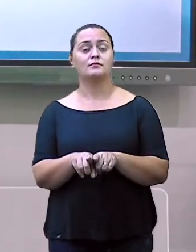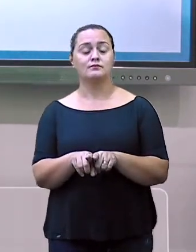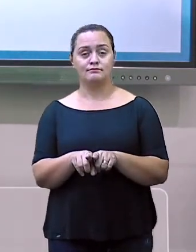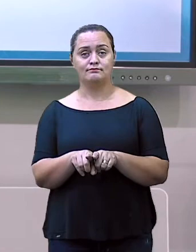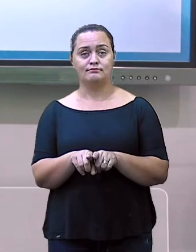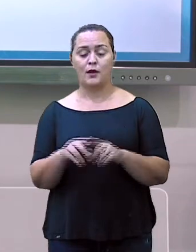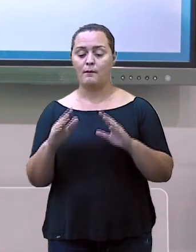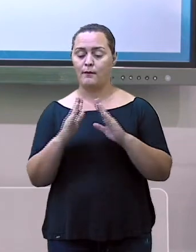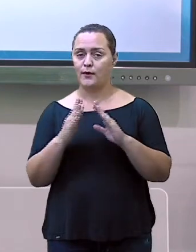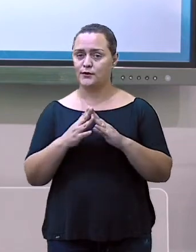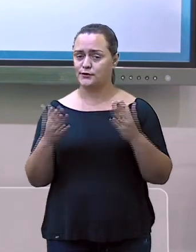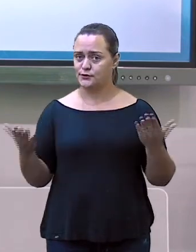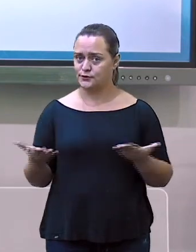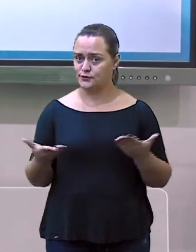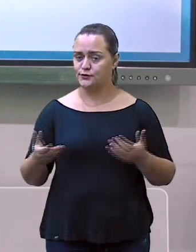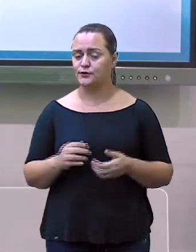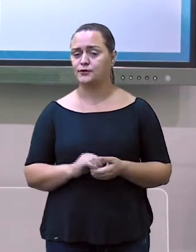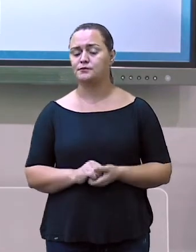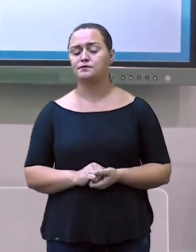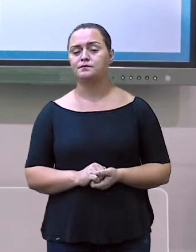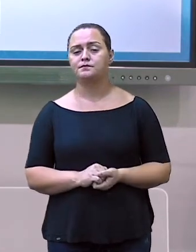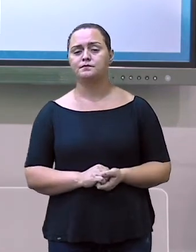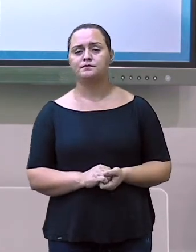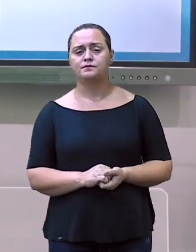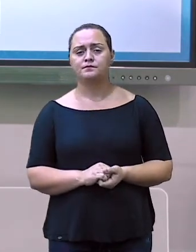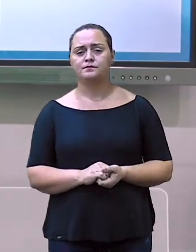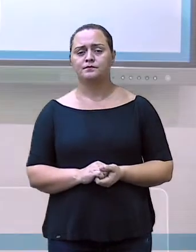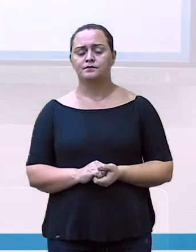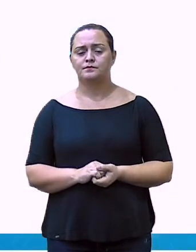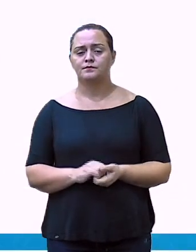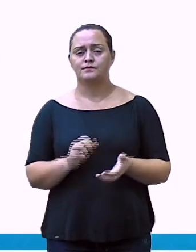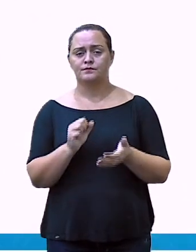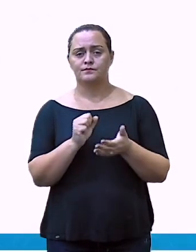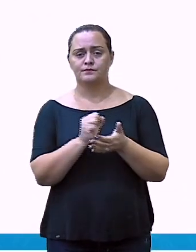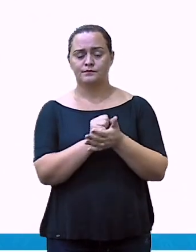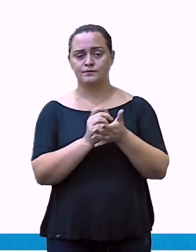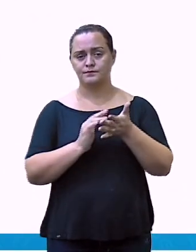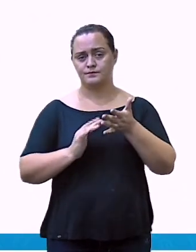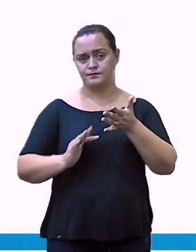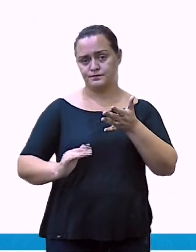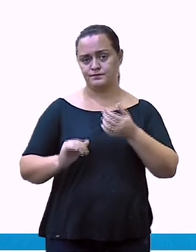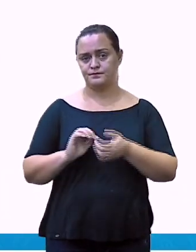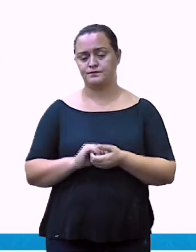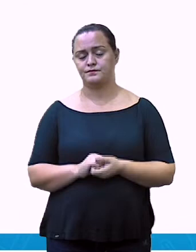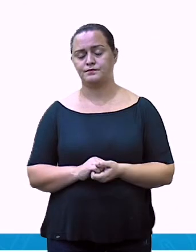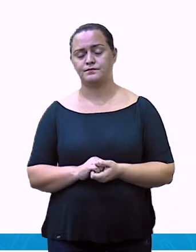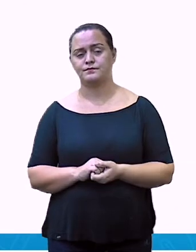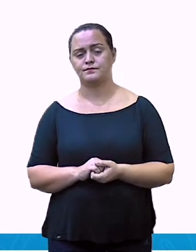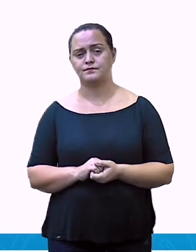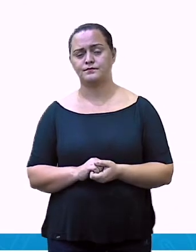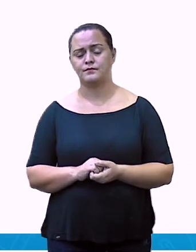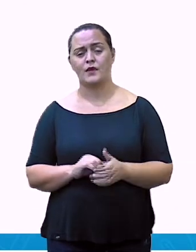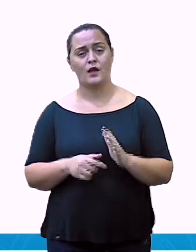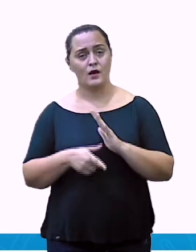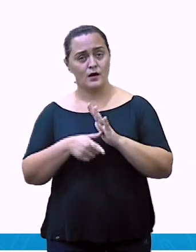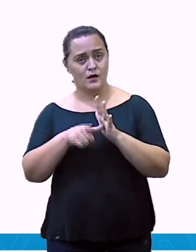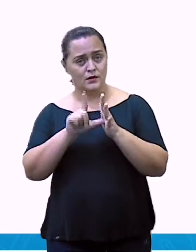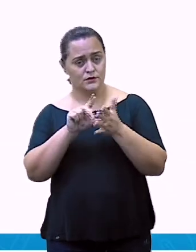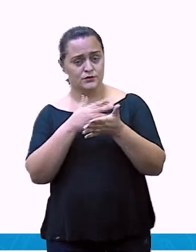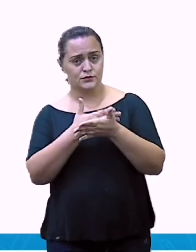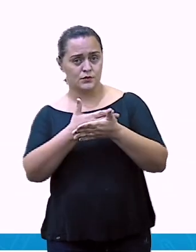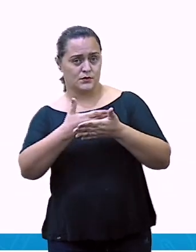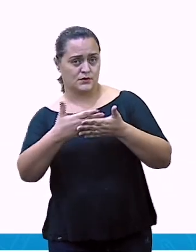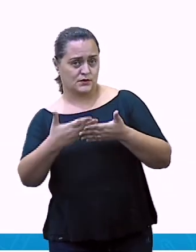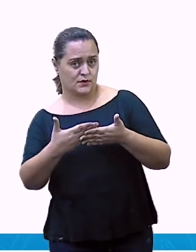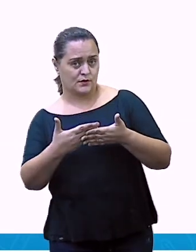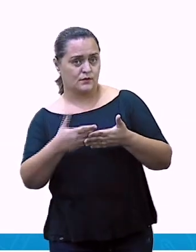atuais. Vamos lá? Atividades. Antes de iniciar essa atividade, eu gostaria que você